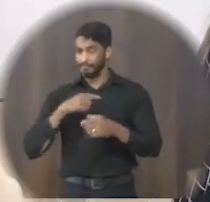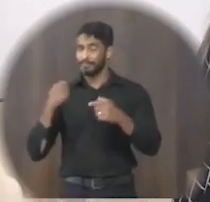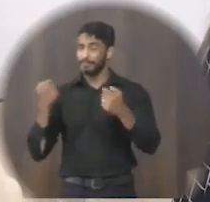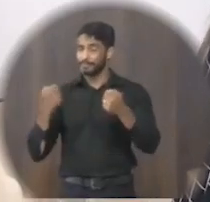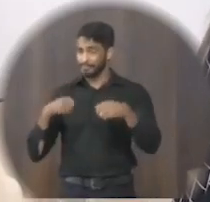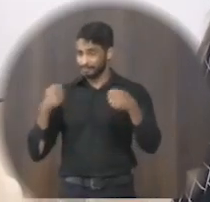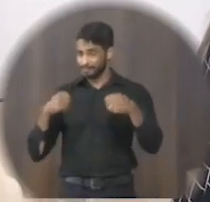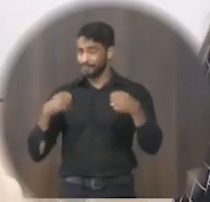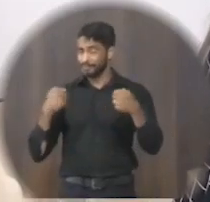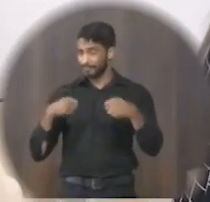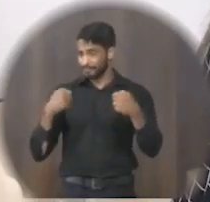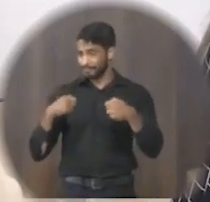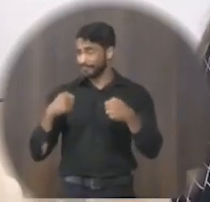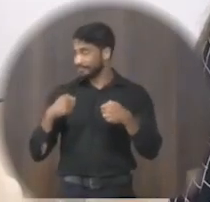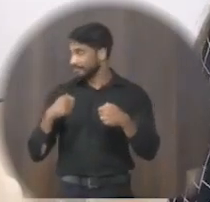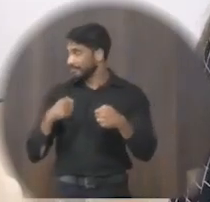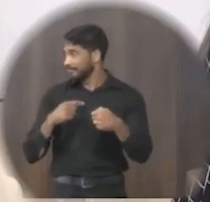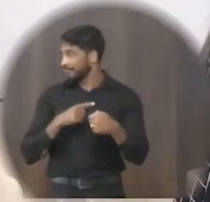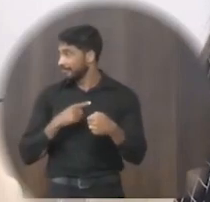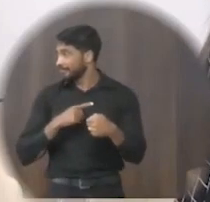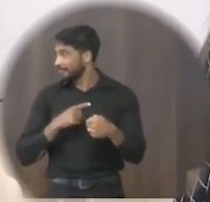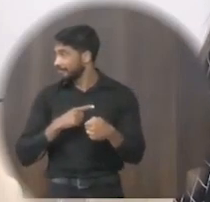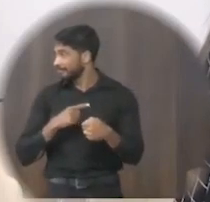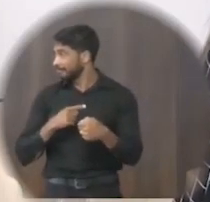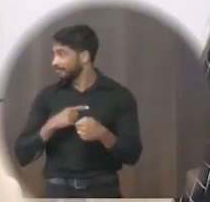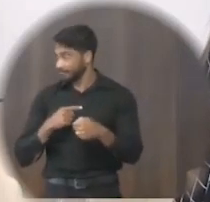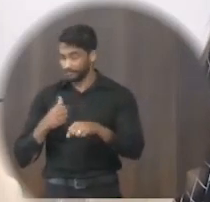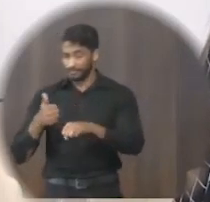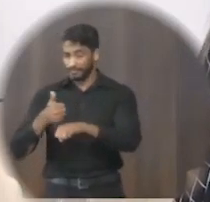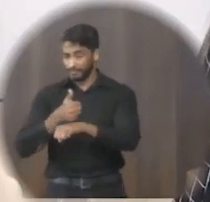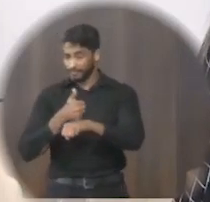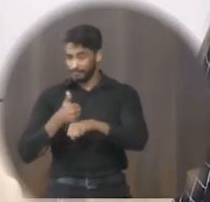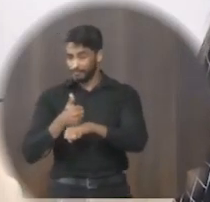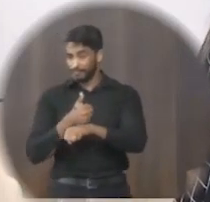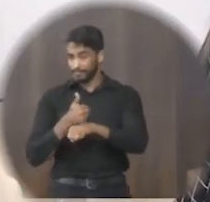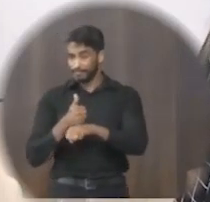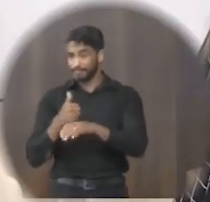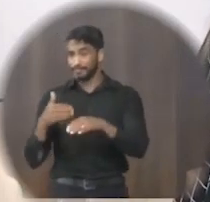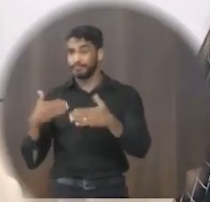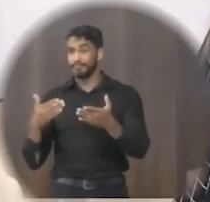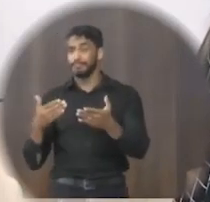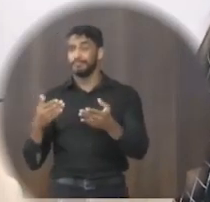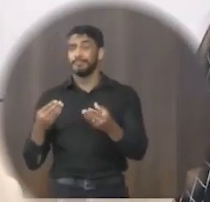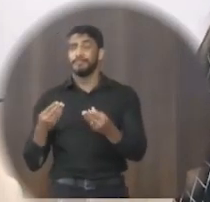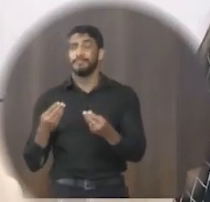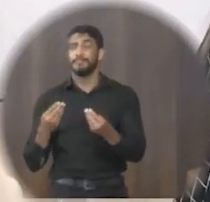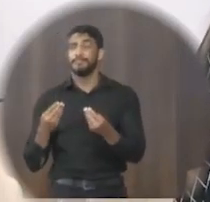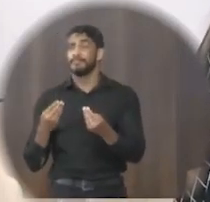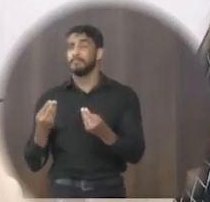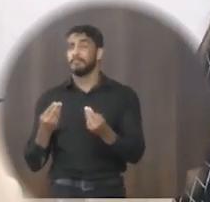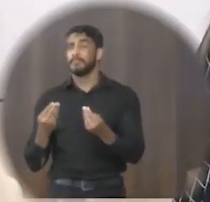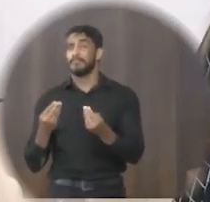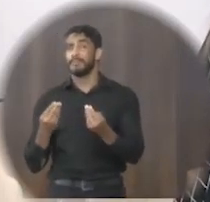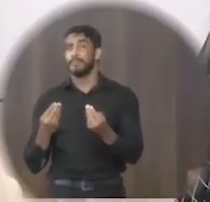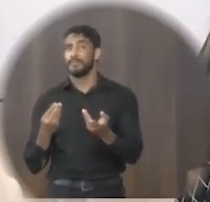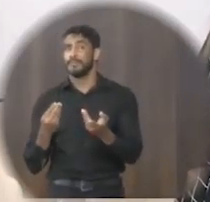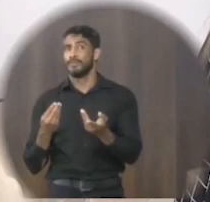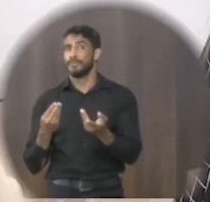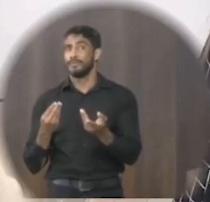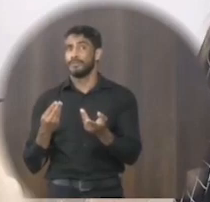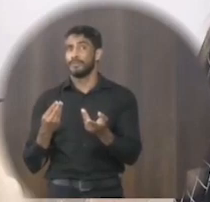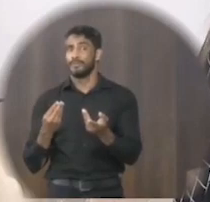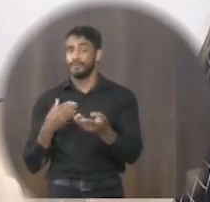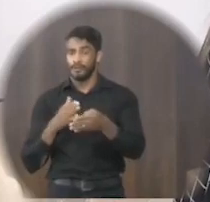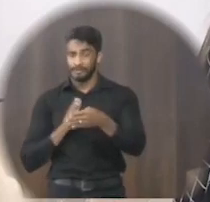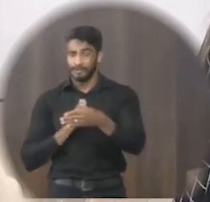precisando inclusive eu até cito isso está precisando de profissionais ali aí o morador falou o seguinte uá não tem como